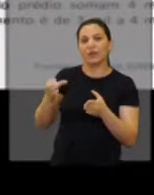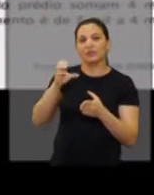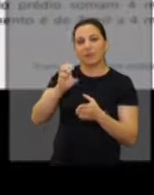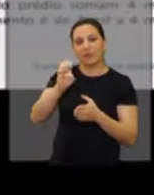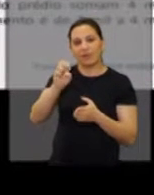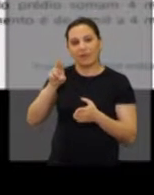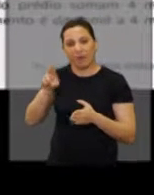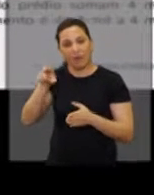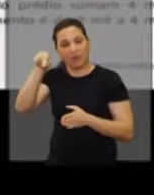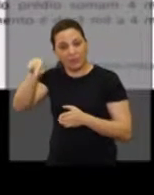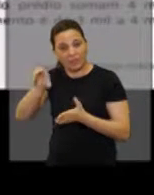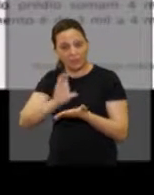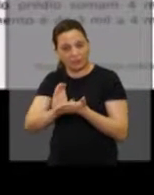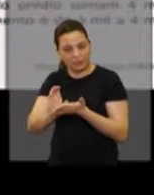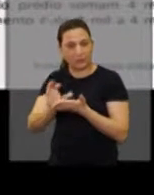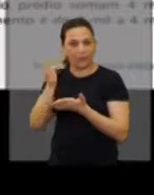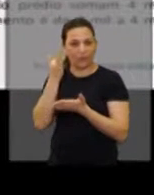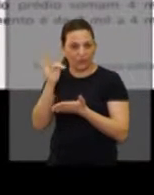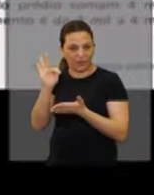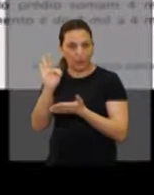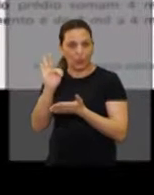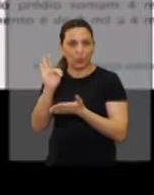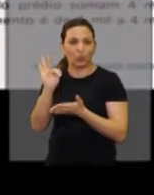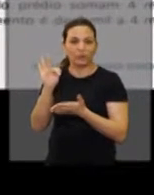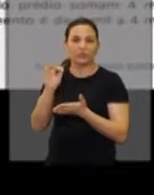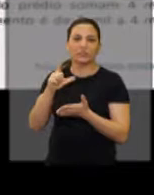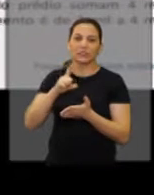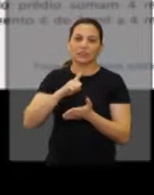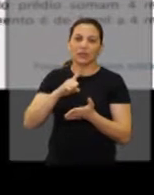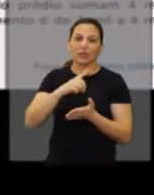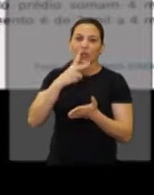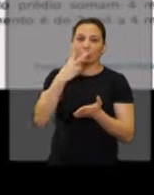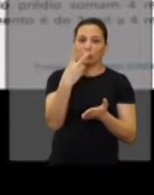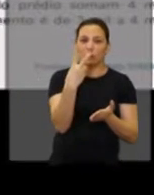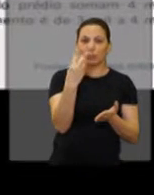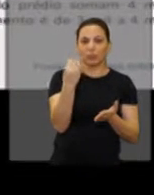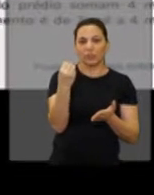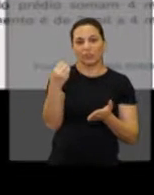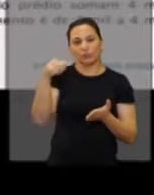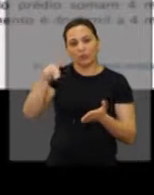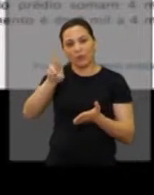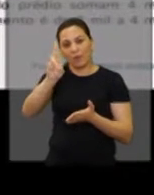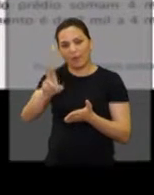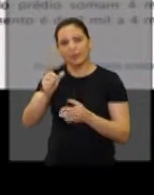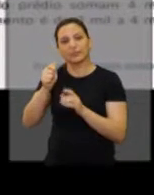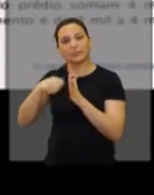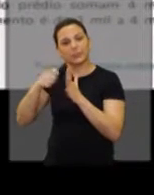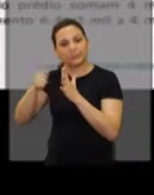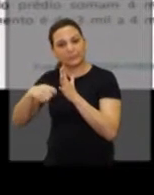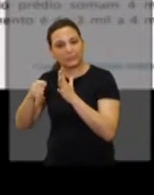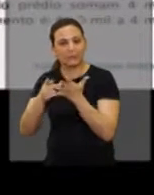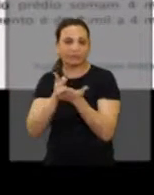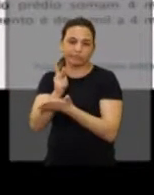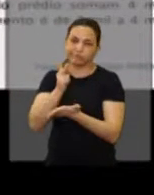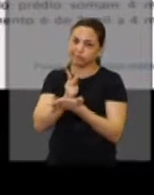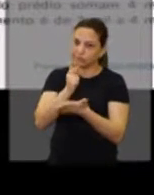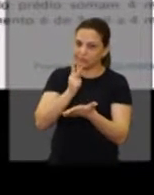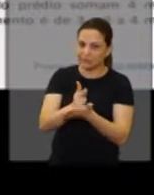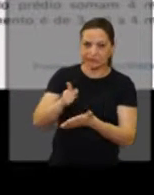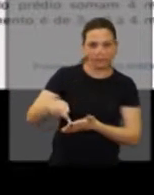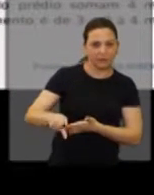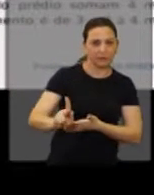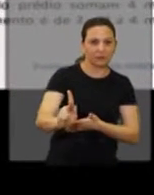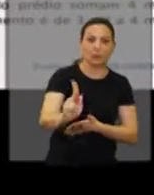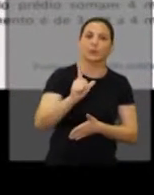caso, o Centro de Reabilitação de Araraquara, está orçado em R$ 200 mil ao mês, vitalício,